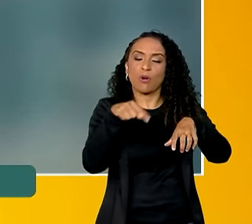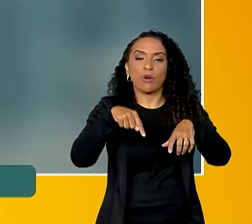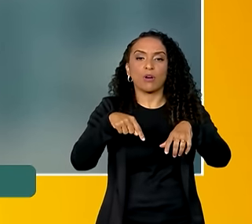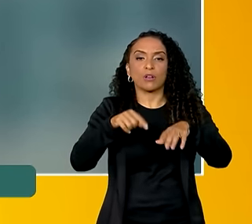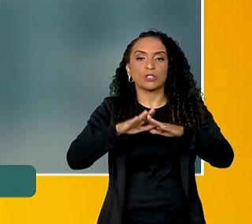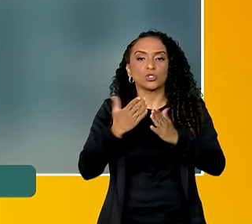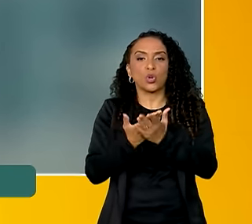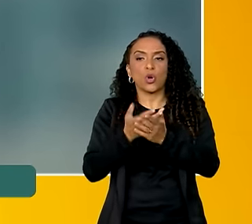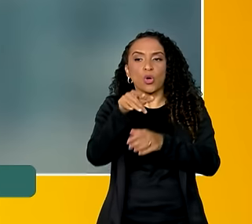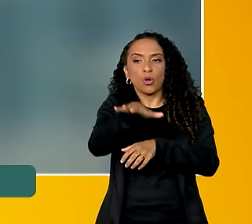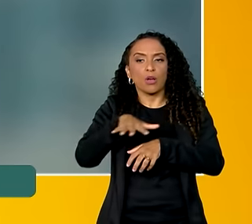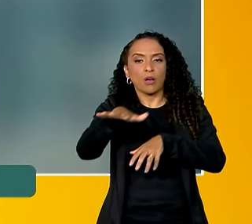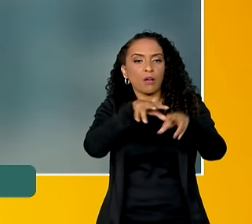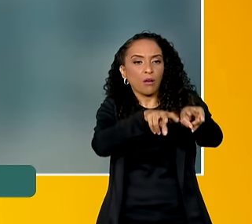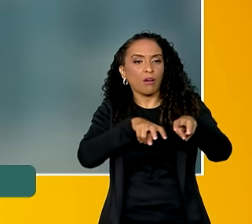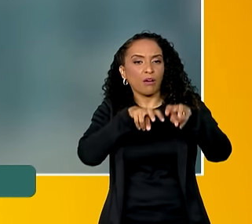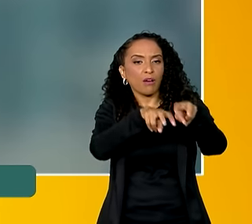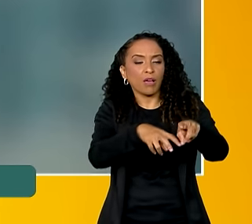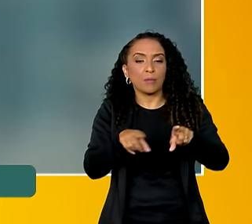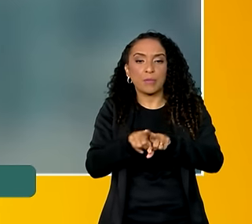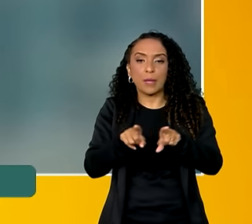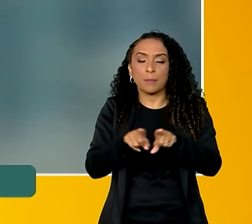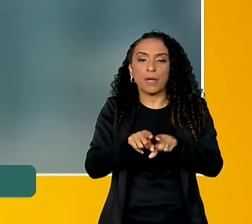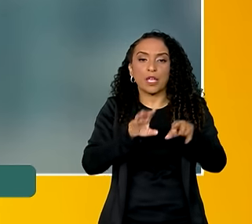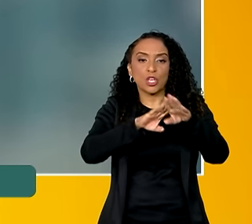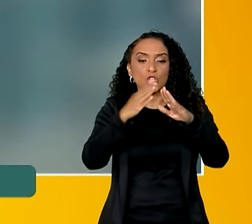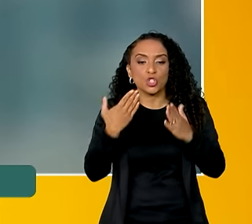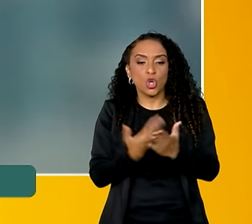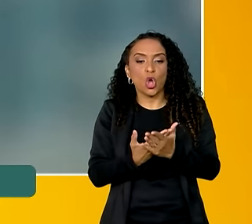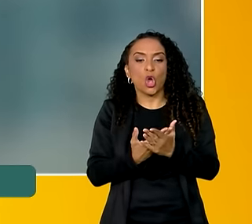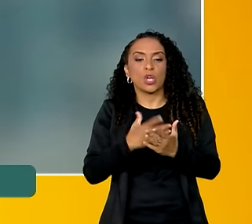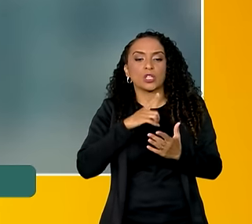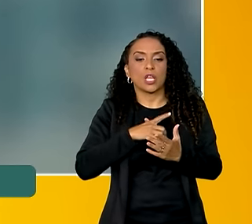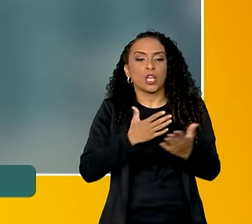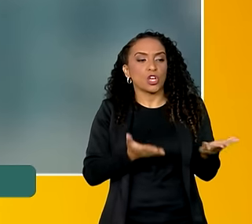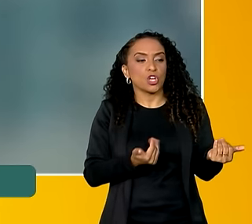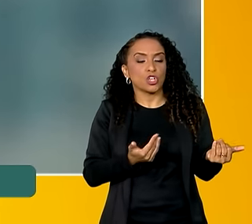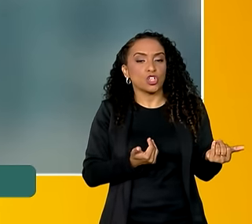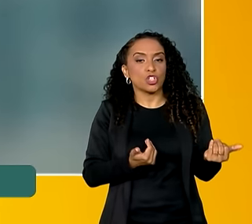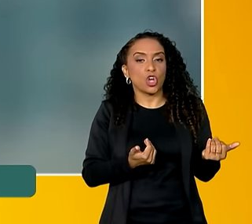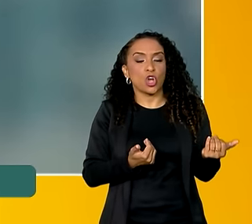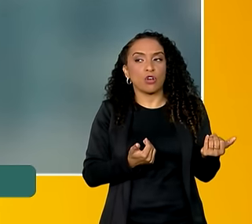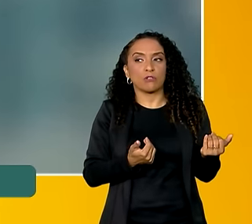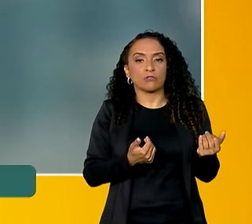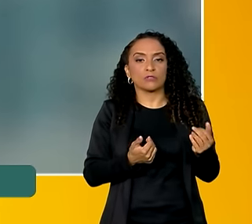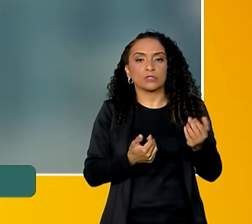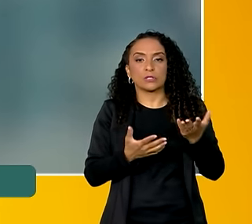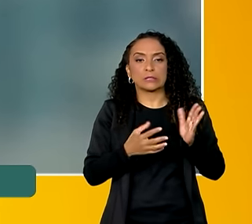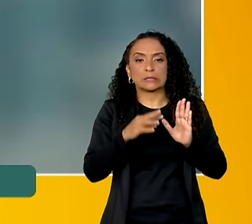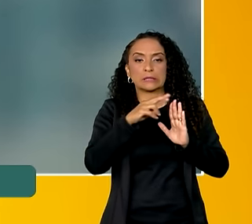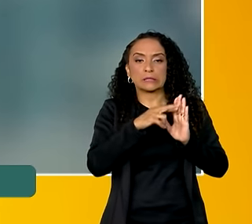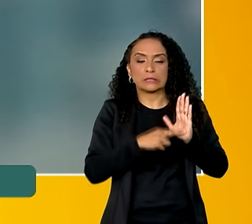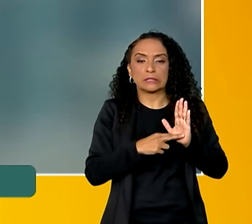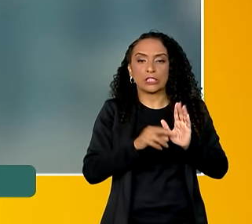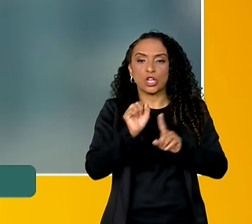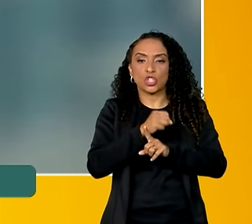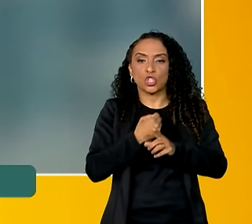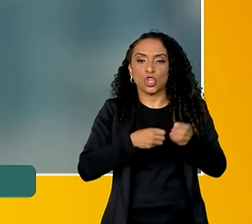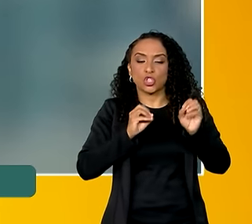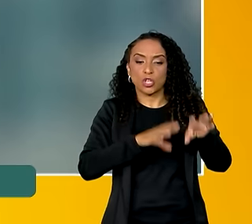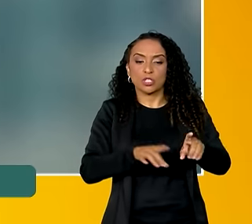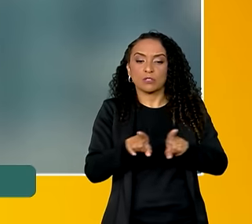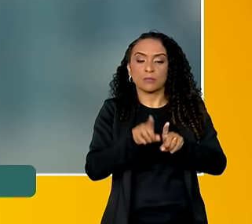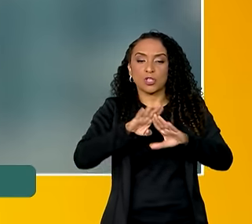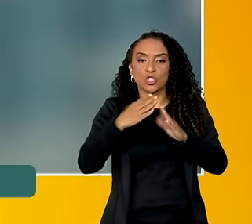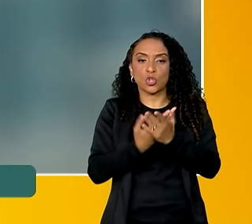escolas do campus, escolas rurais, escolas com adolescentes em medidas sócio-educativas e escolas com pelo menos